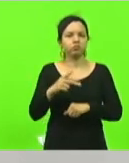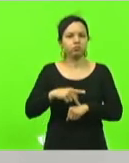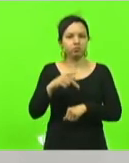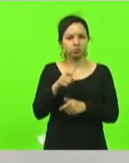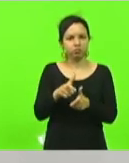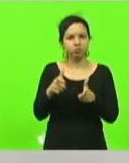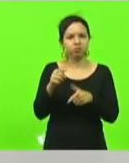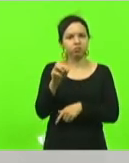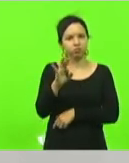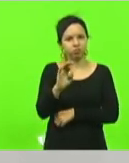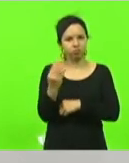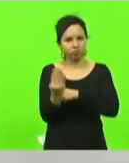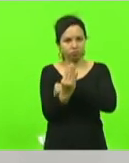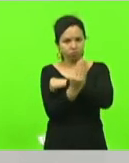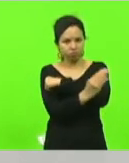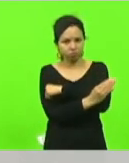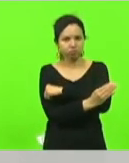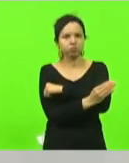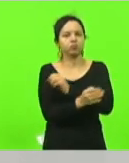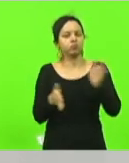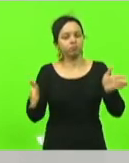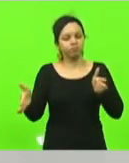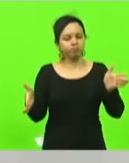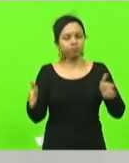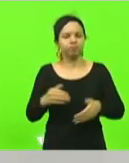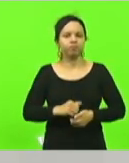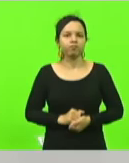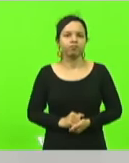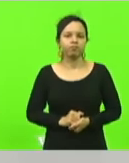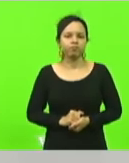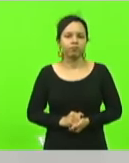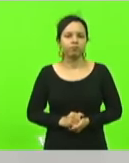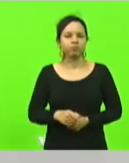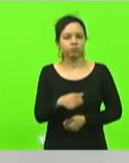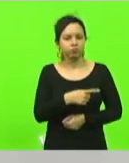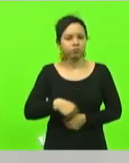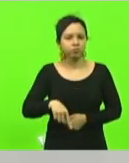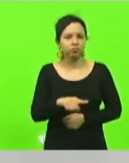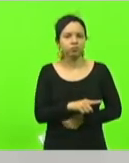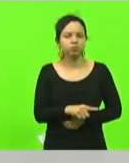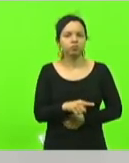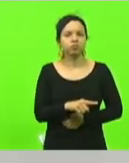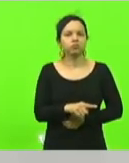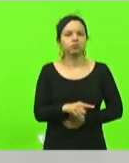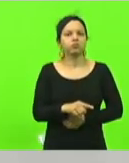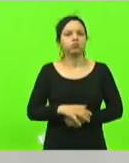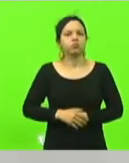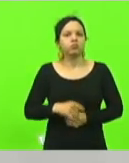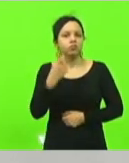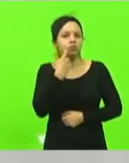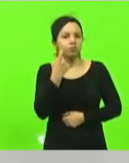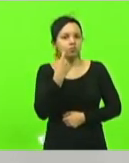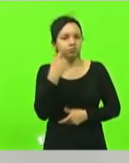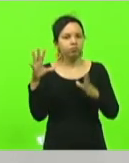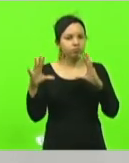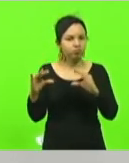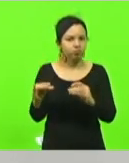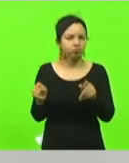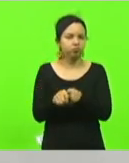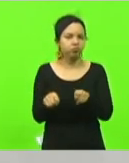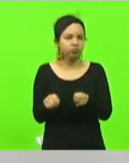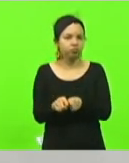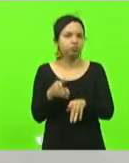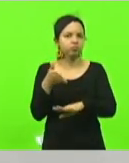também muito esperado pela nossa região tivemos no final do dia de sexta-feira então também no município de